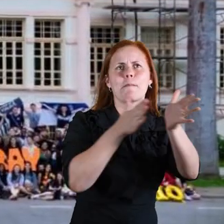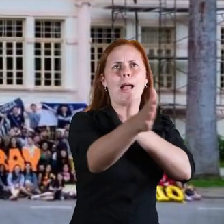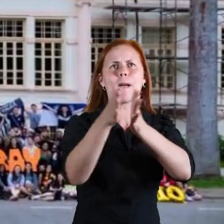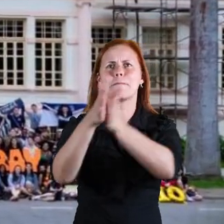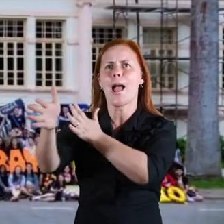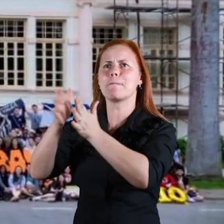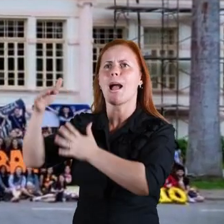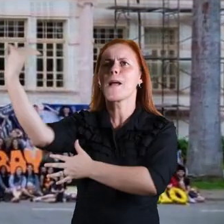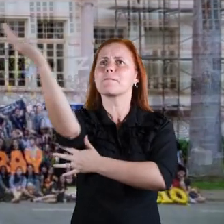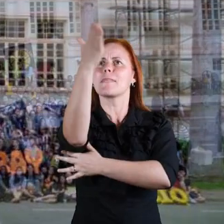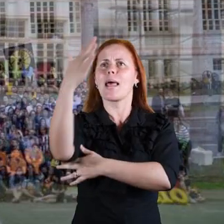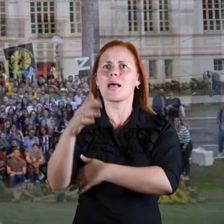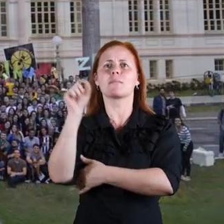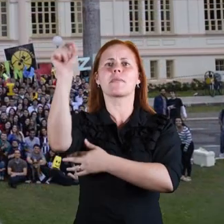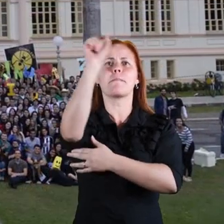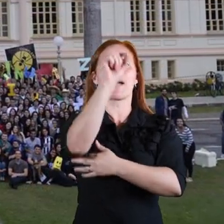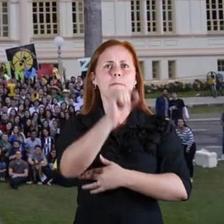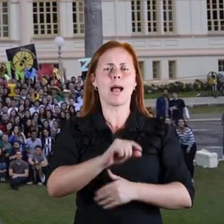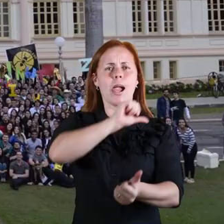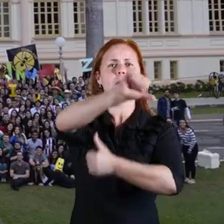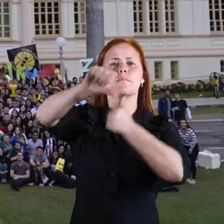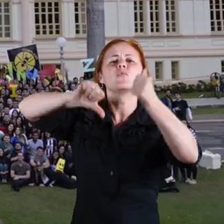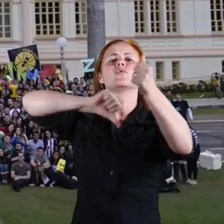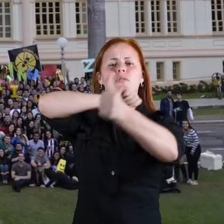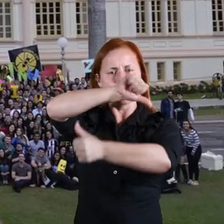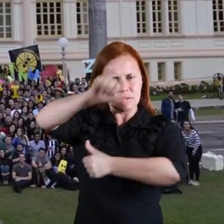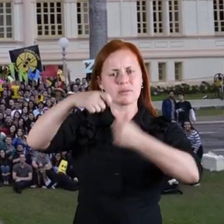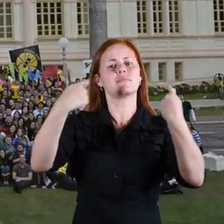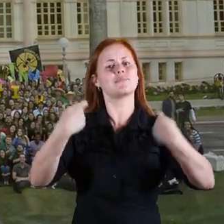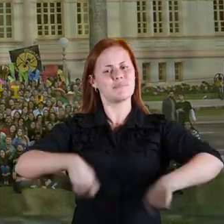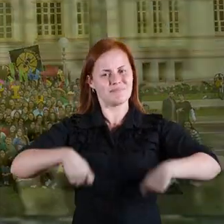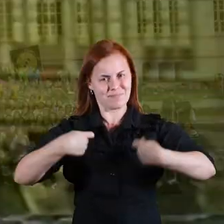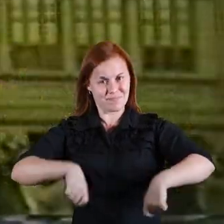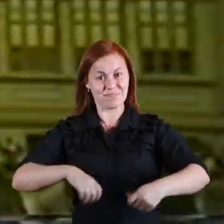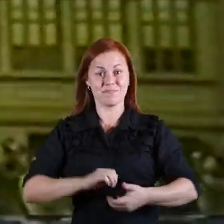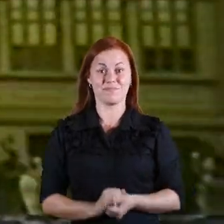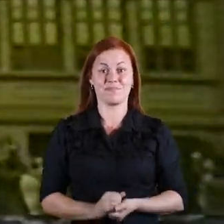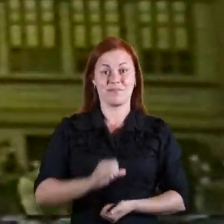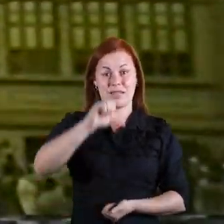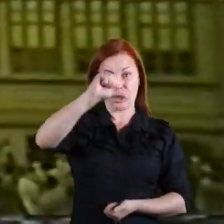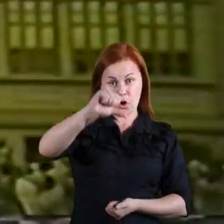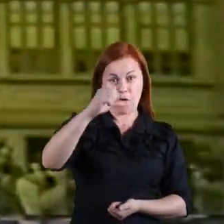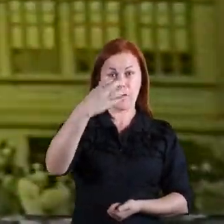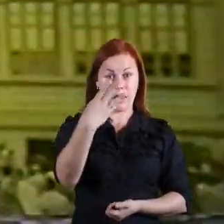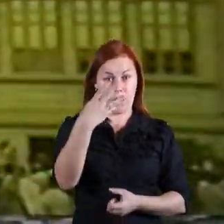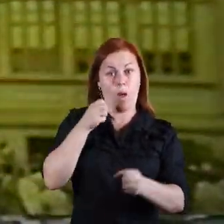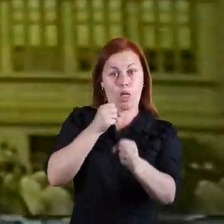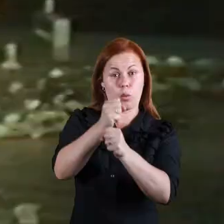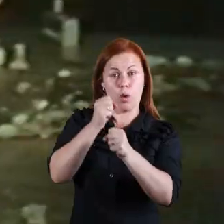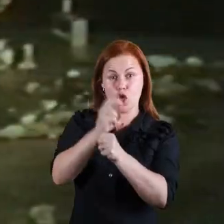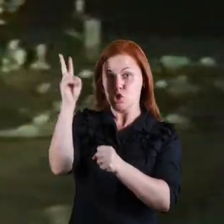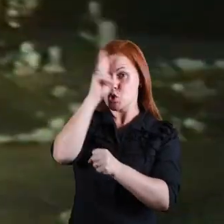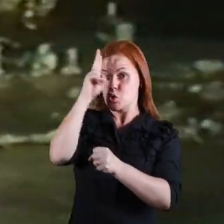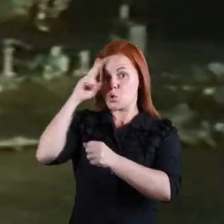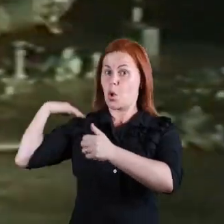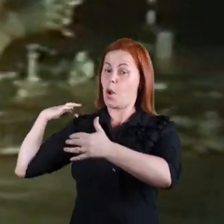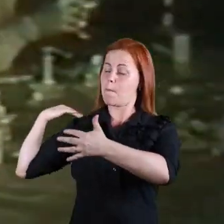do país e do mundo a mudança que só o conhecimento traz. Em 94 anos de história,